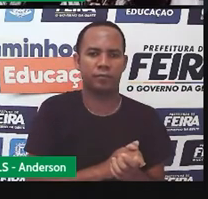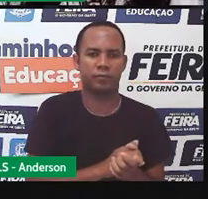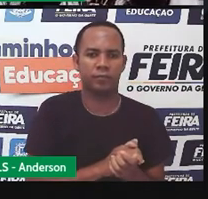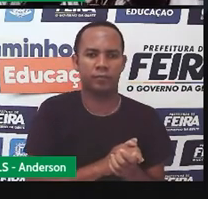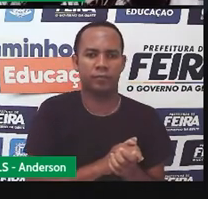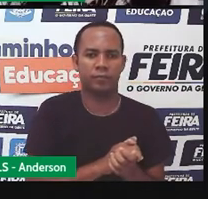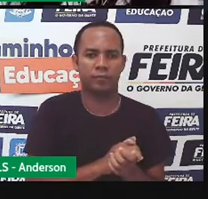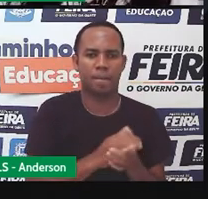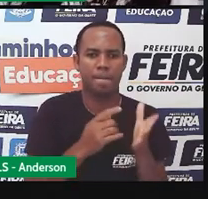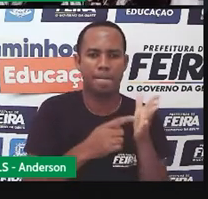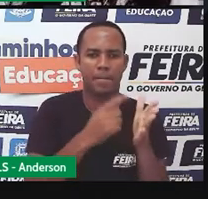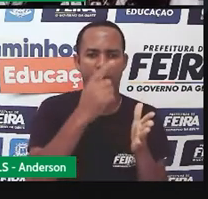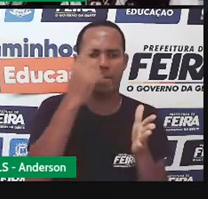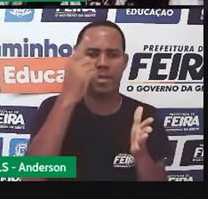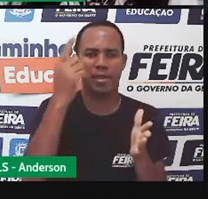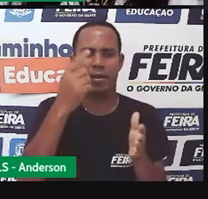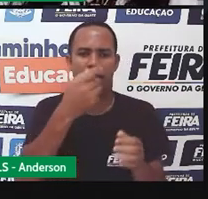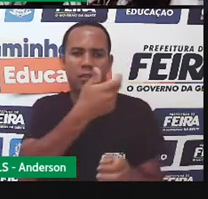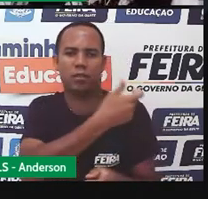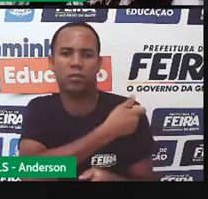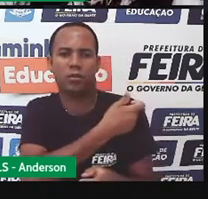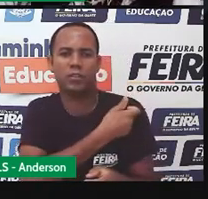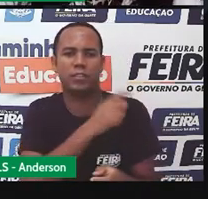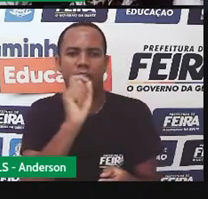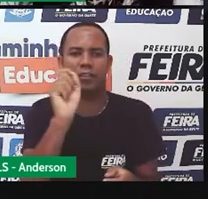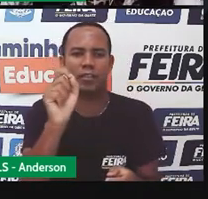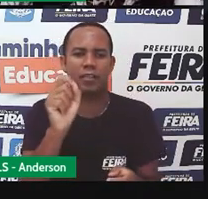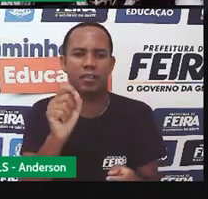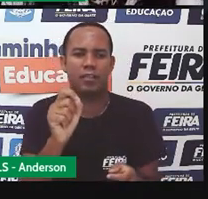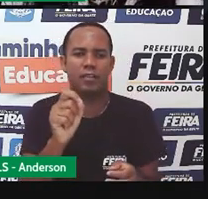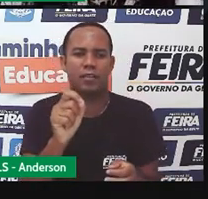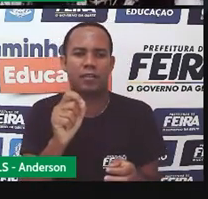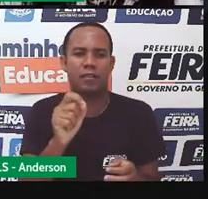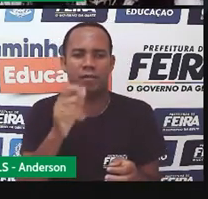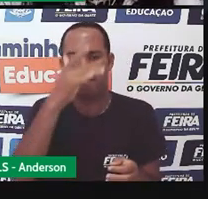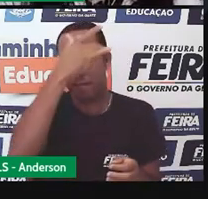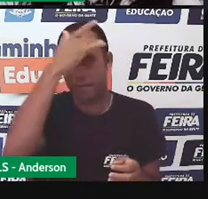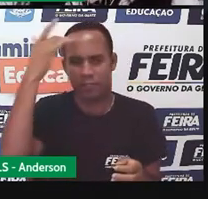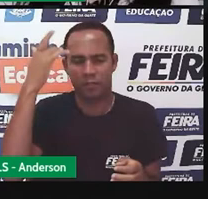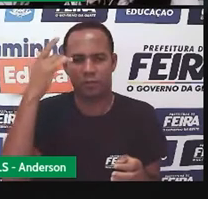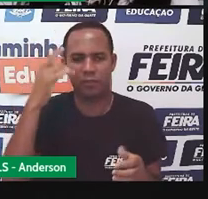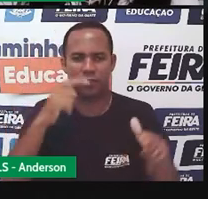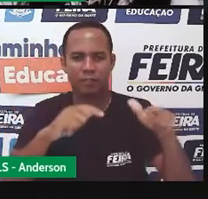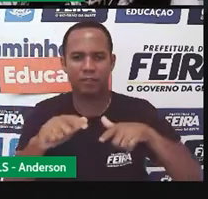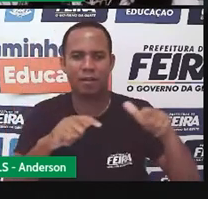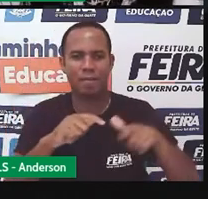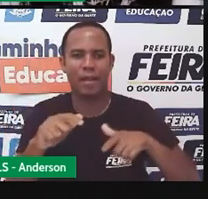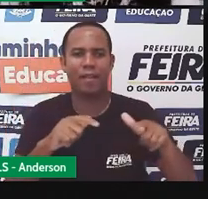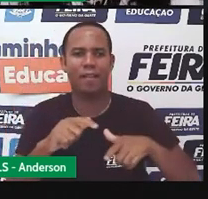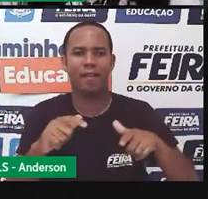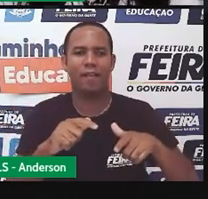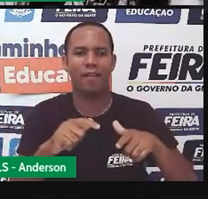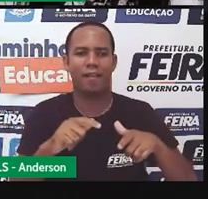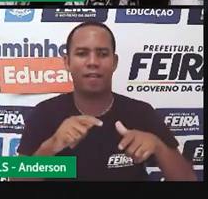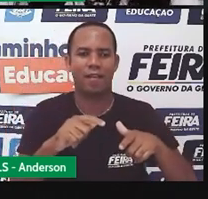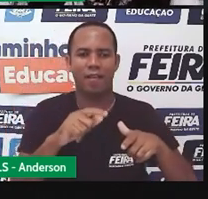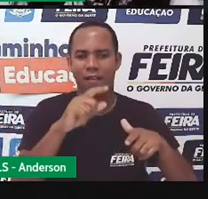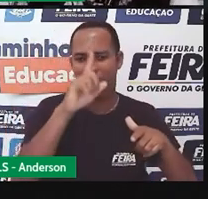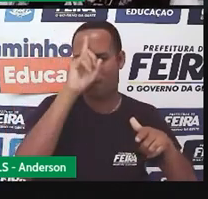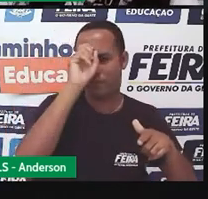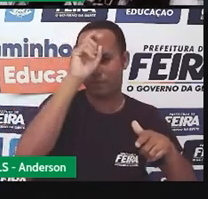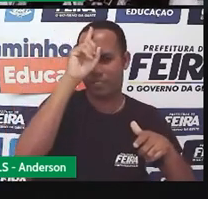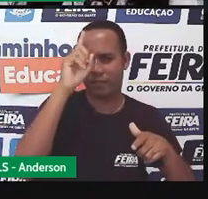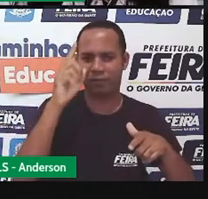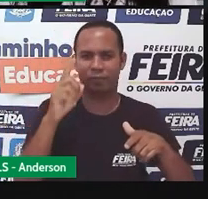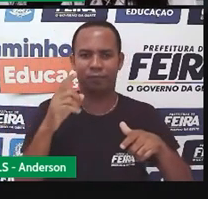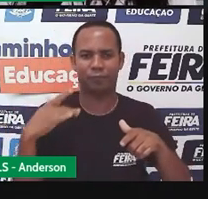As primeiras doses são destinadas aos profissionais de saúde da linha de frente do combate à pandemia.